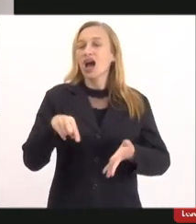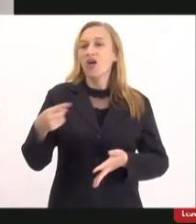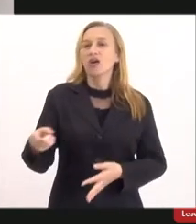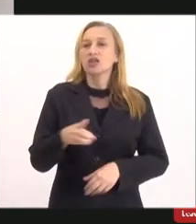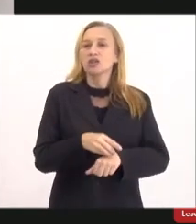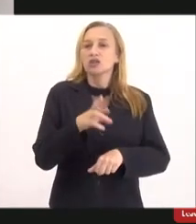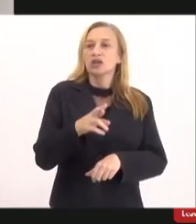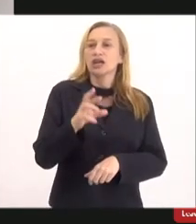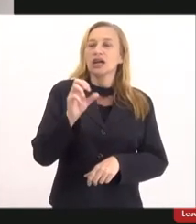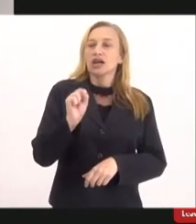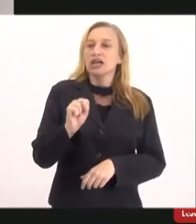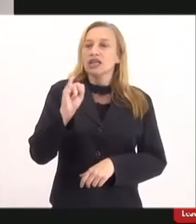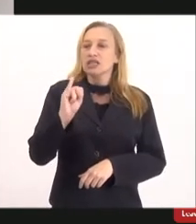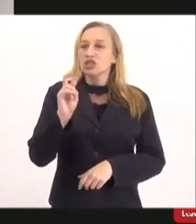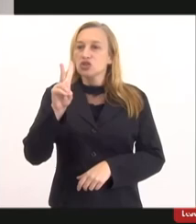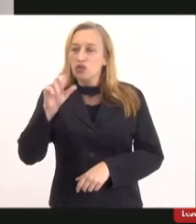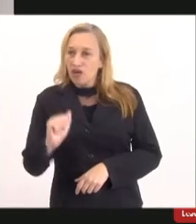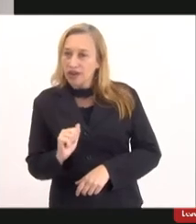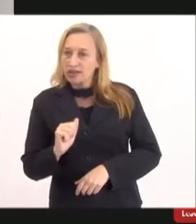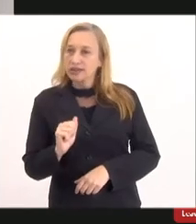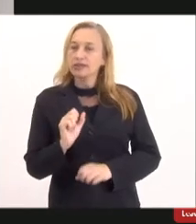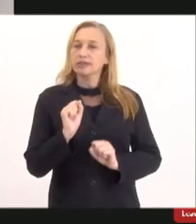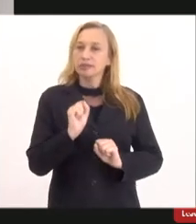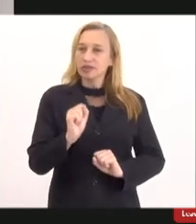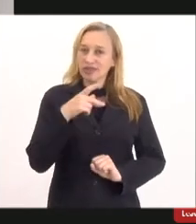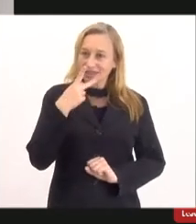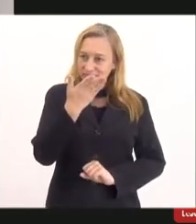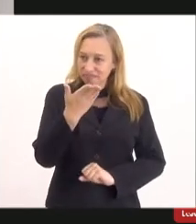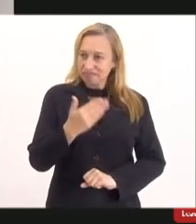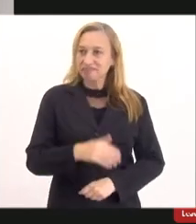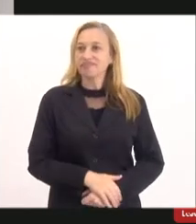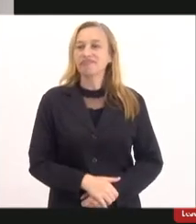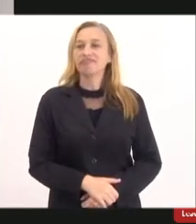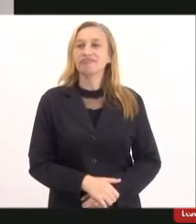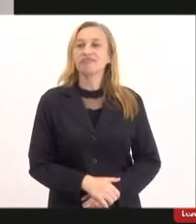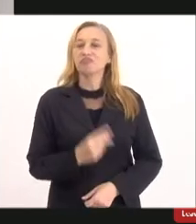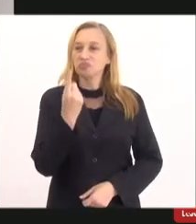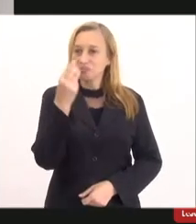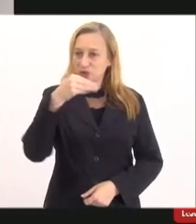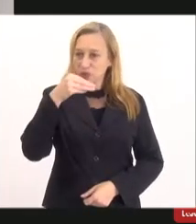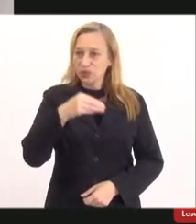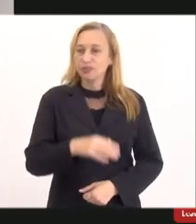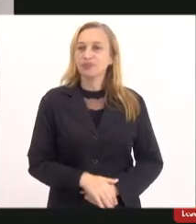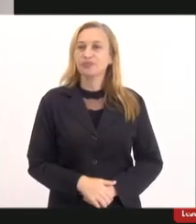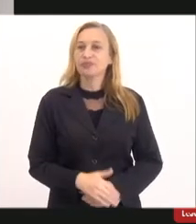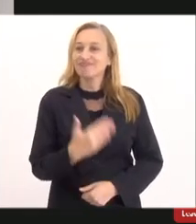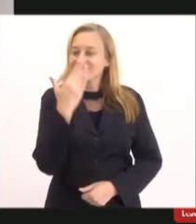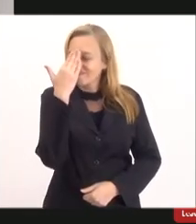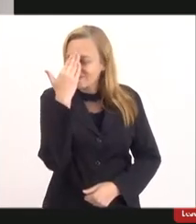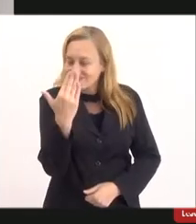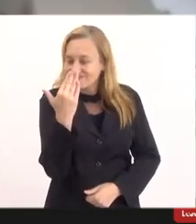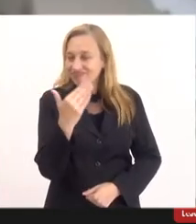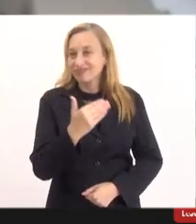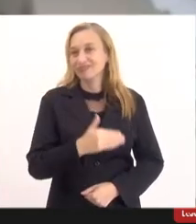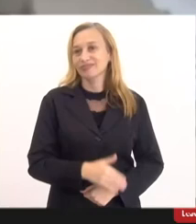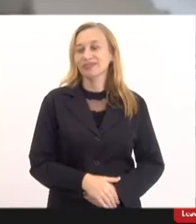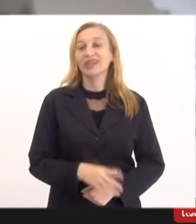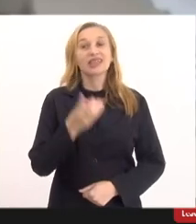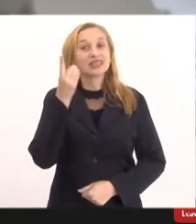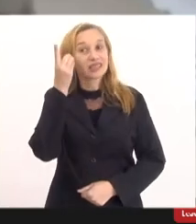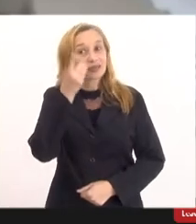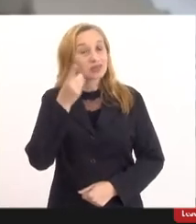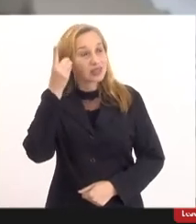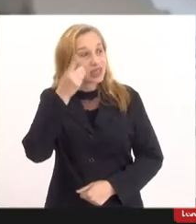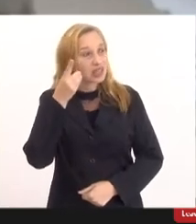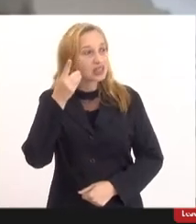doutora Silvana por favor doutora Silvana Neckel também um minuto agradeço a deputada